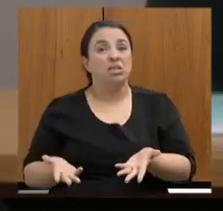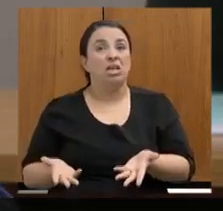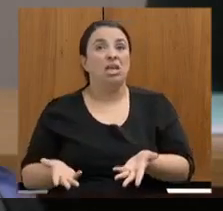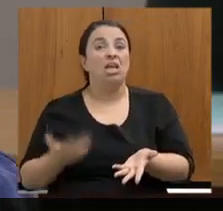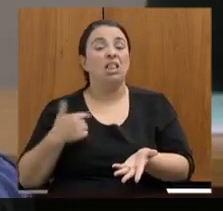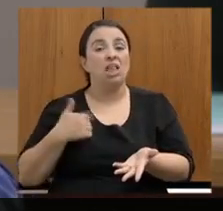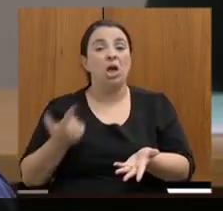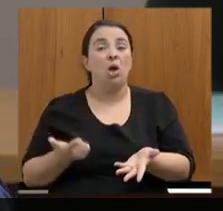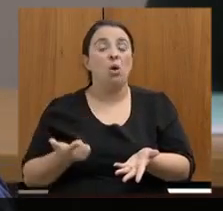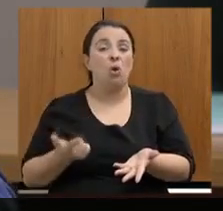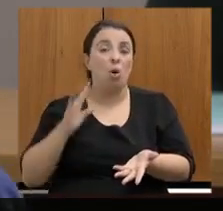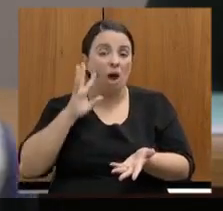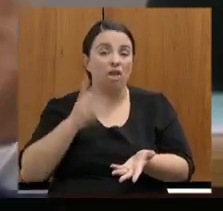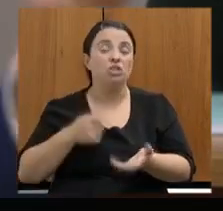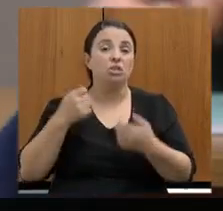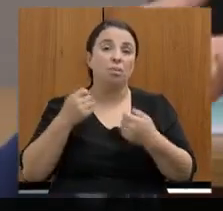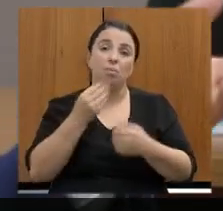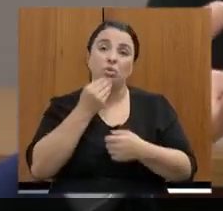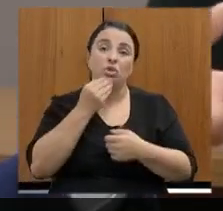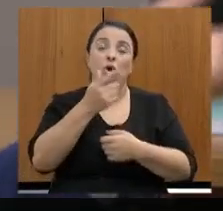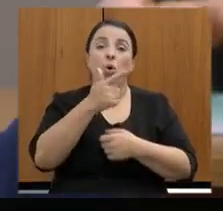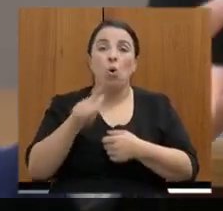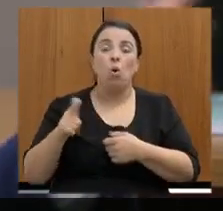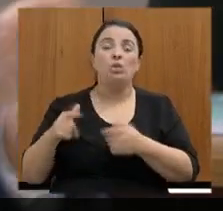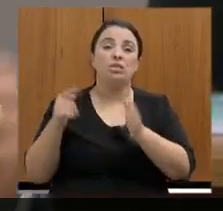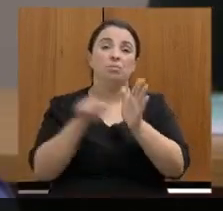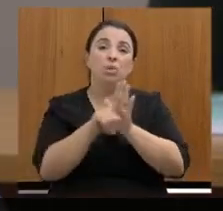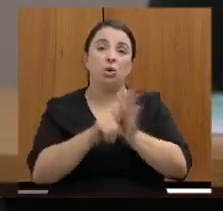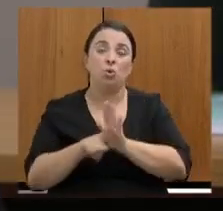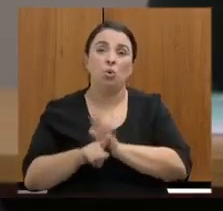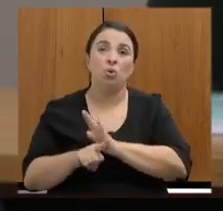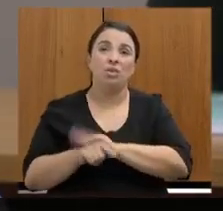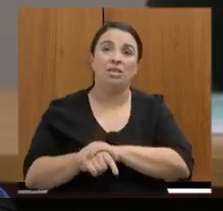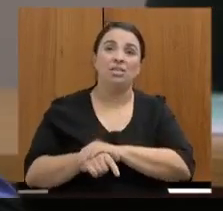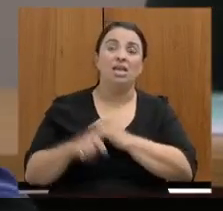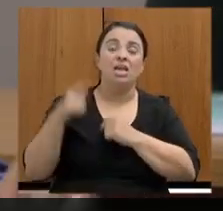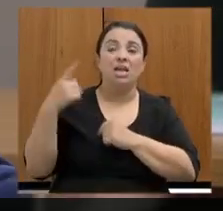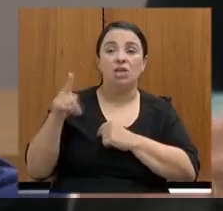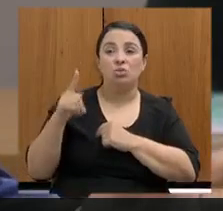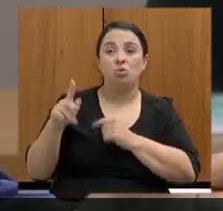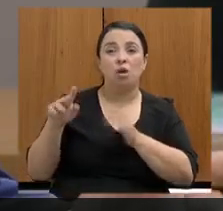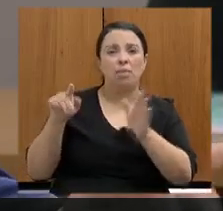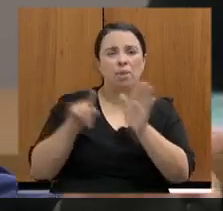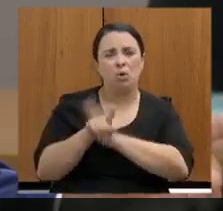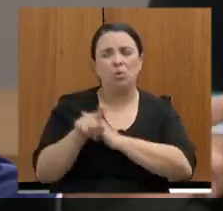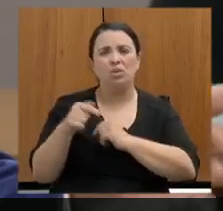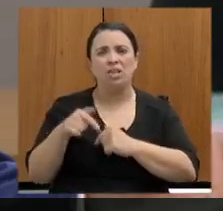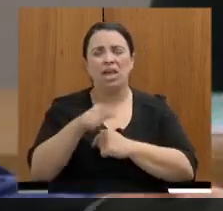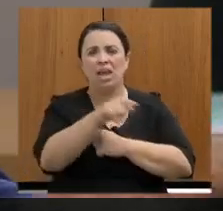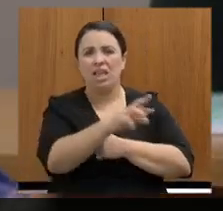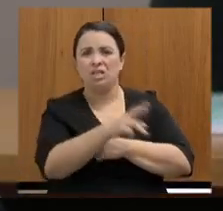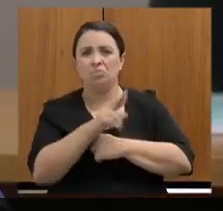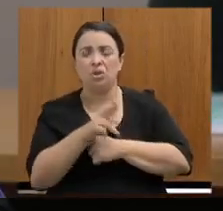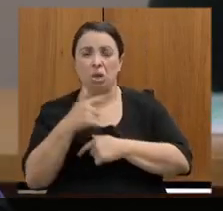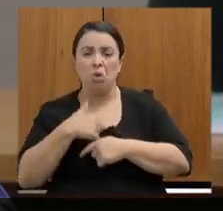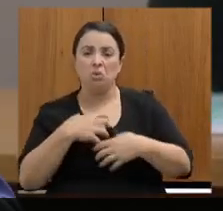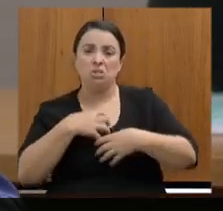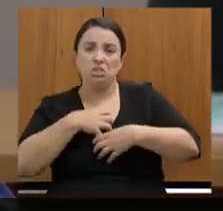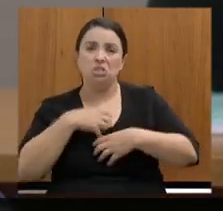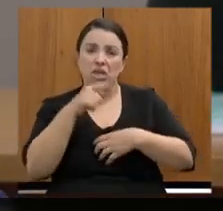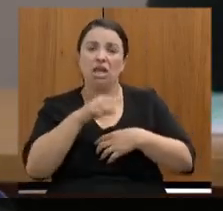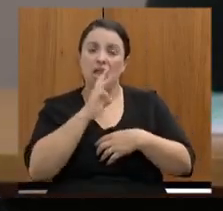perguntas, eu senti contemplado da sua pergunta, da minha resposta, da resposta dela. Você entende que não.